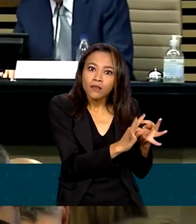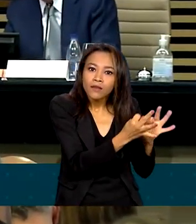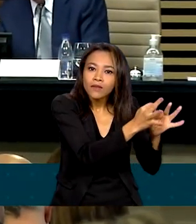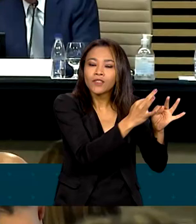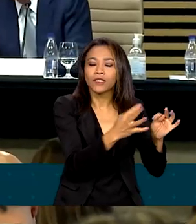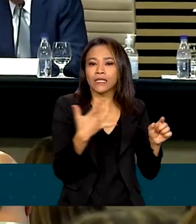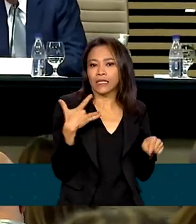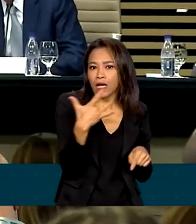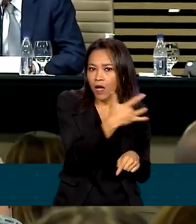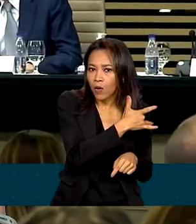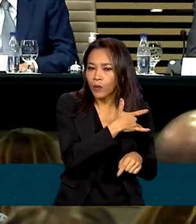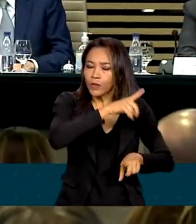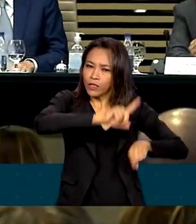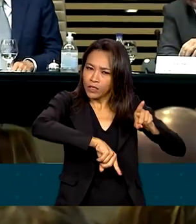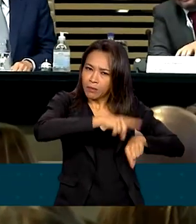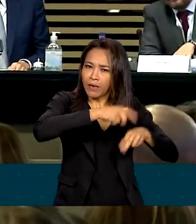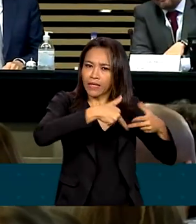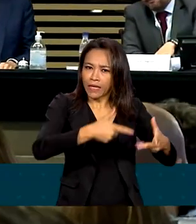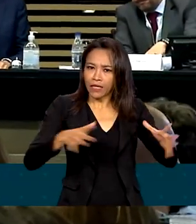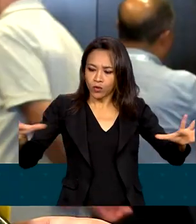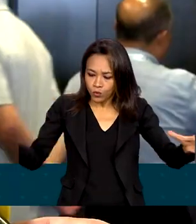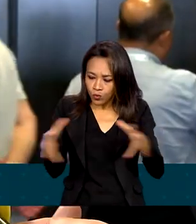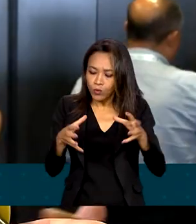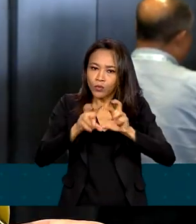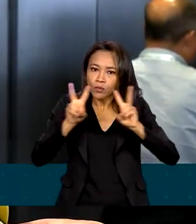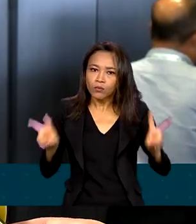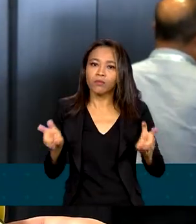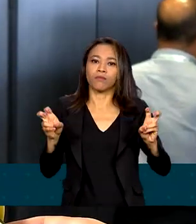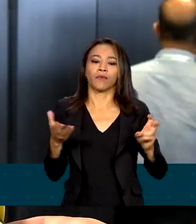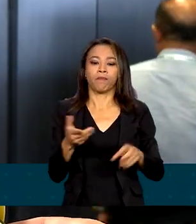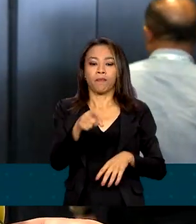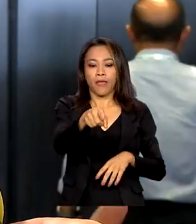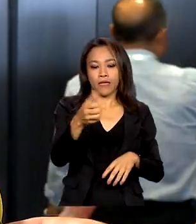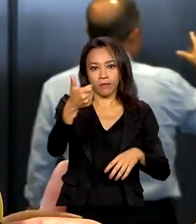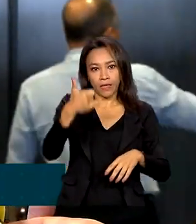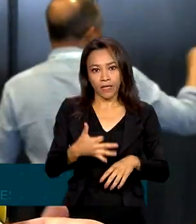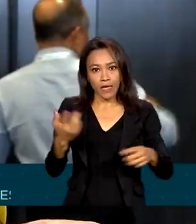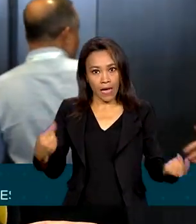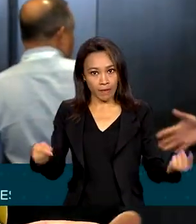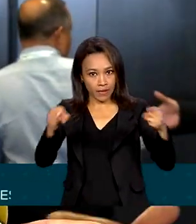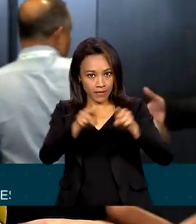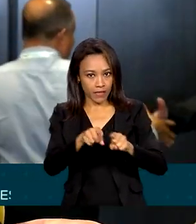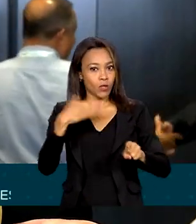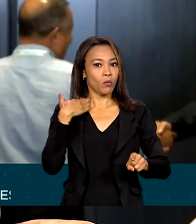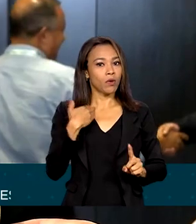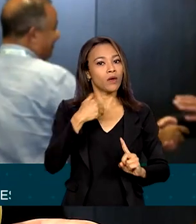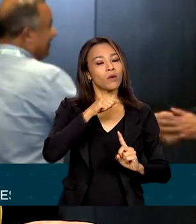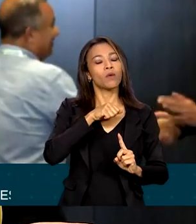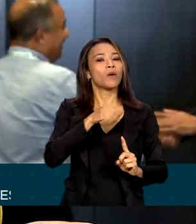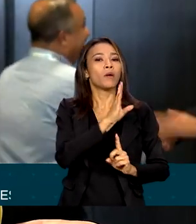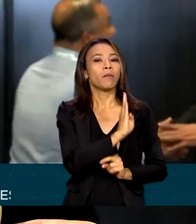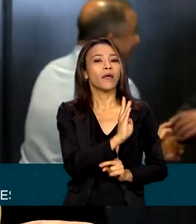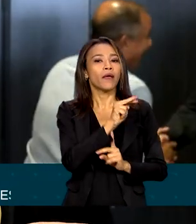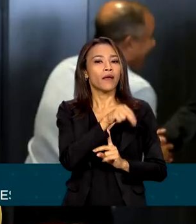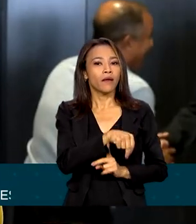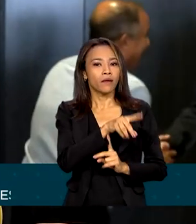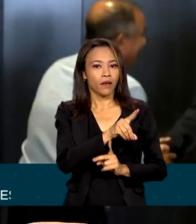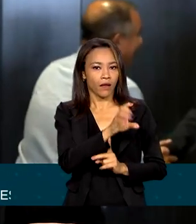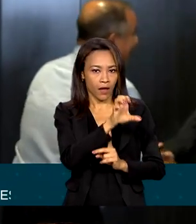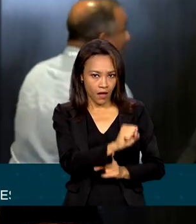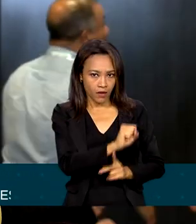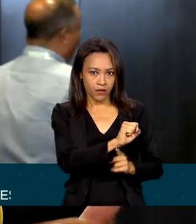saúde, materiais avançados e defesa. A parceria com a Embrapi permite que o BNDES repasse recursos para a Embrapi, recursos não